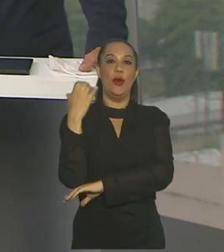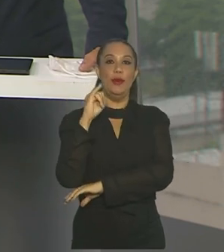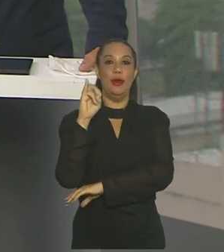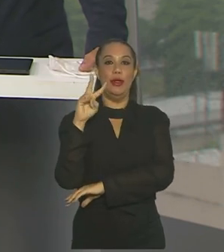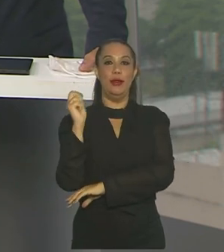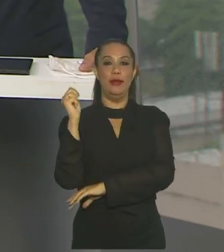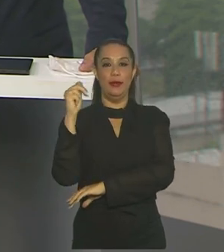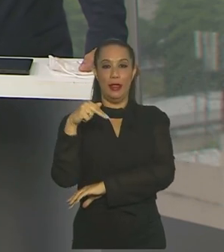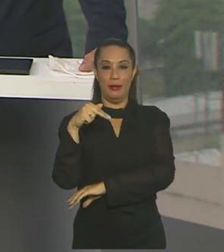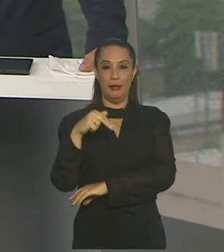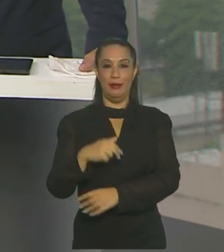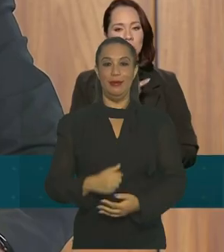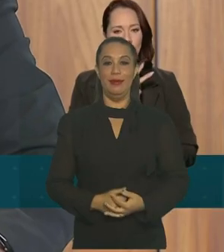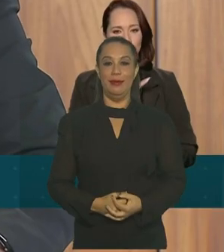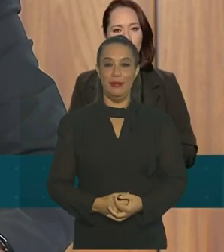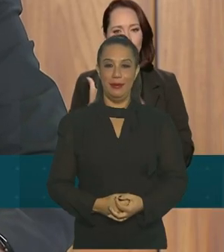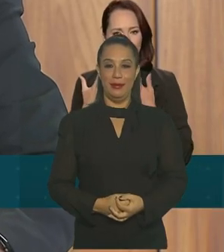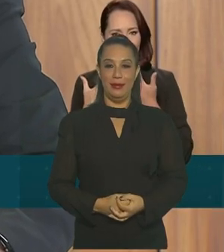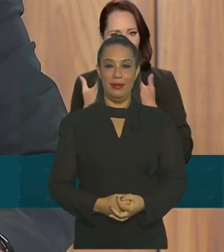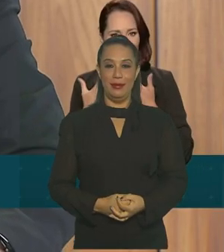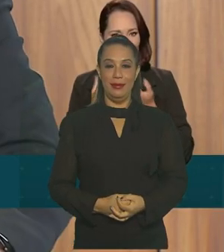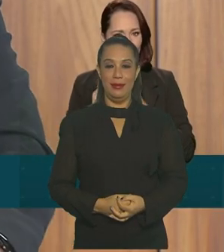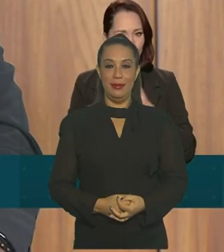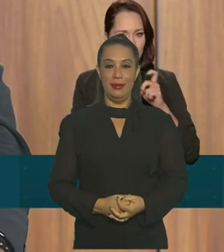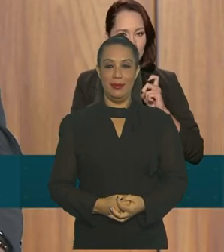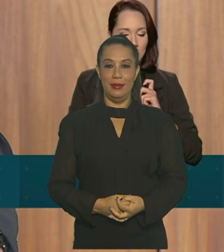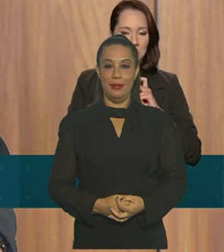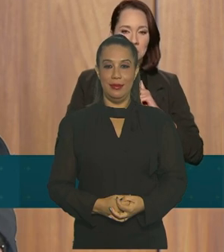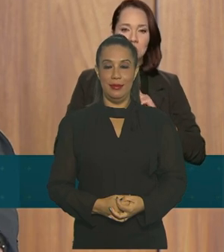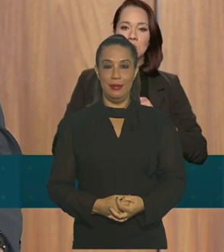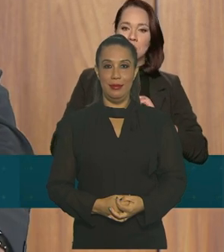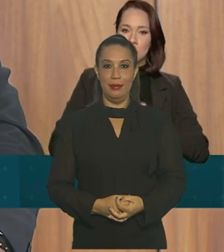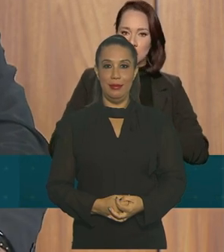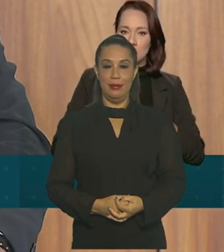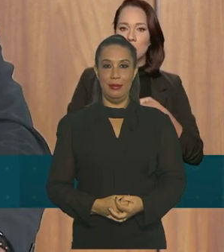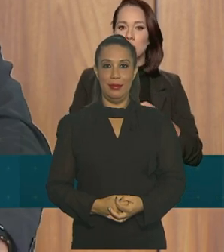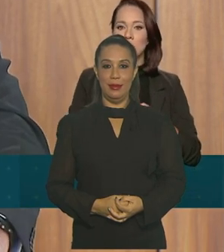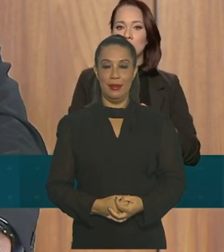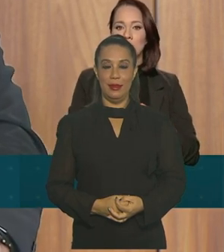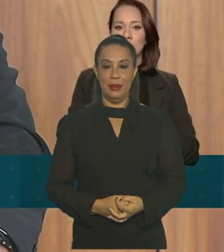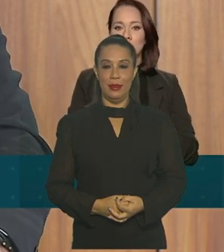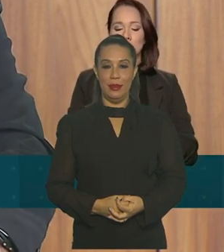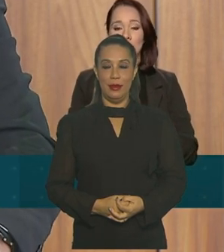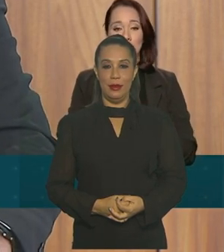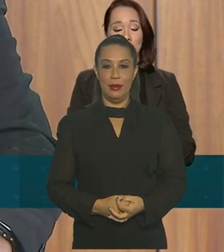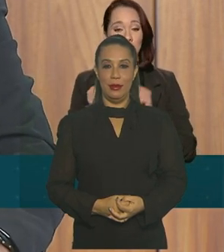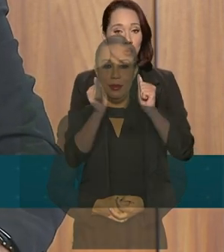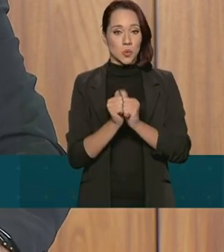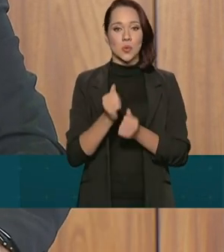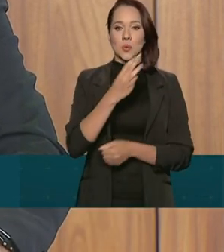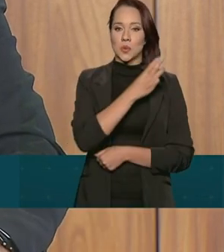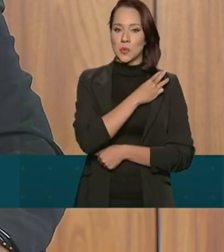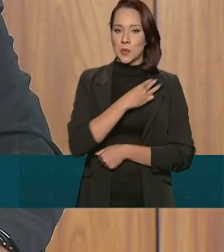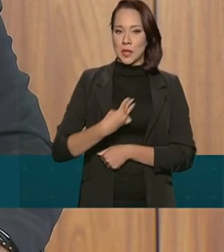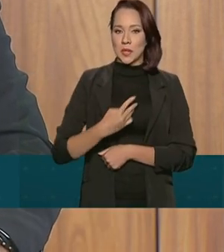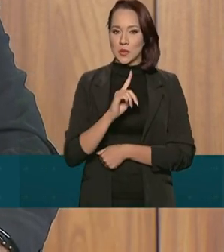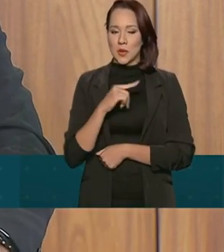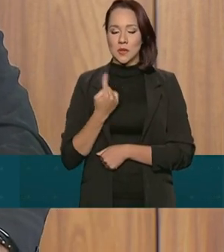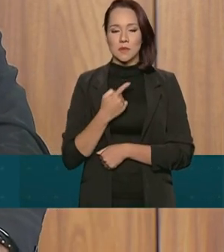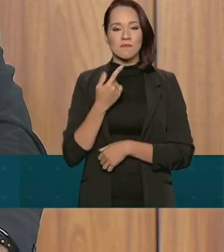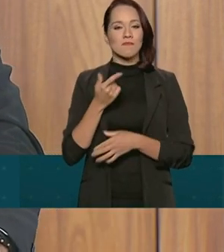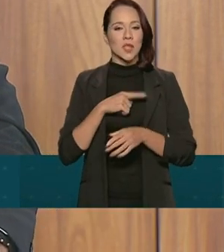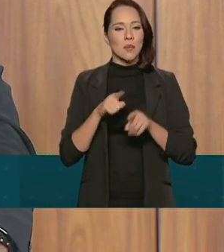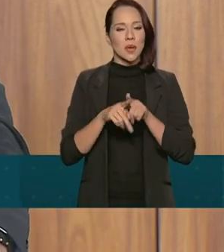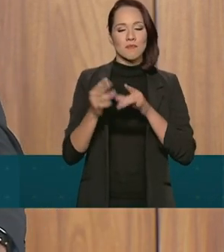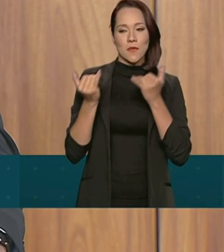Começamos reservadamente e depois, de forma ostensiva, com os nossos ministros, quando trocamos,